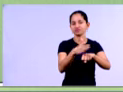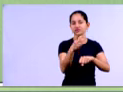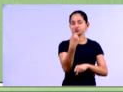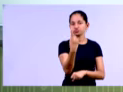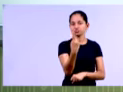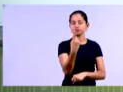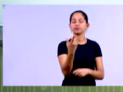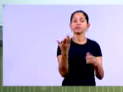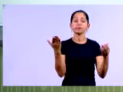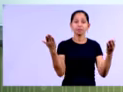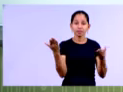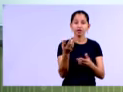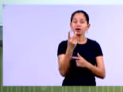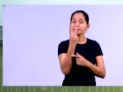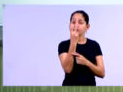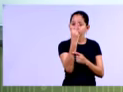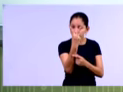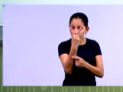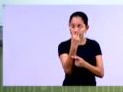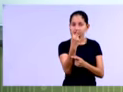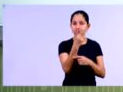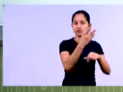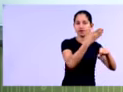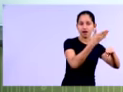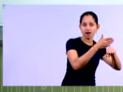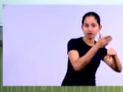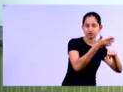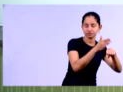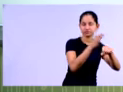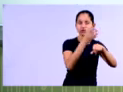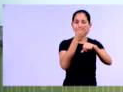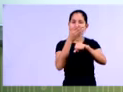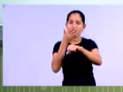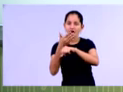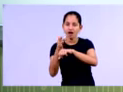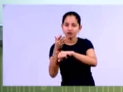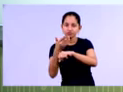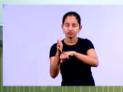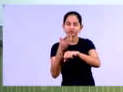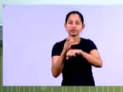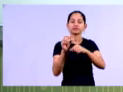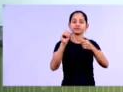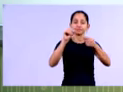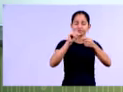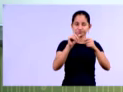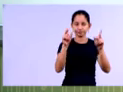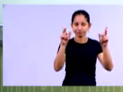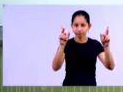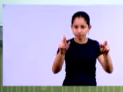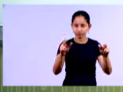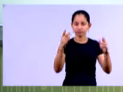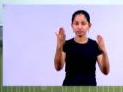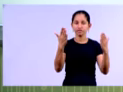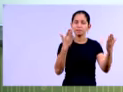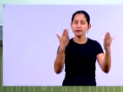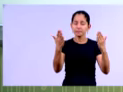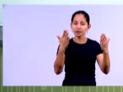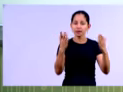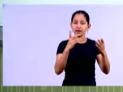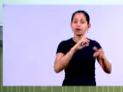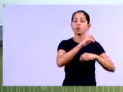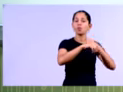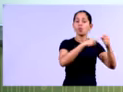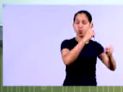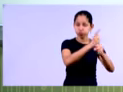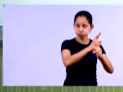para dois exercícios, né, e comparar os dois, né, verificar qual dos dois exercícios da mesma empresa obteve, né,